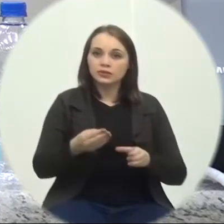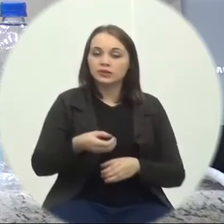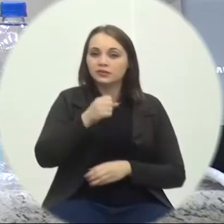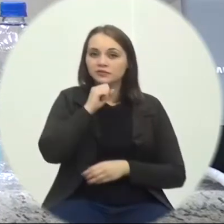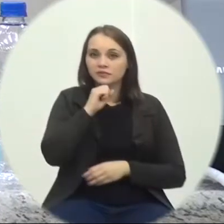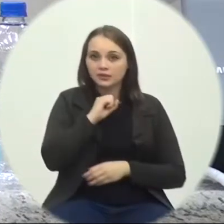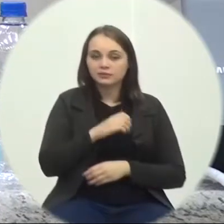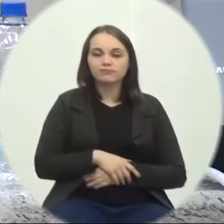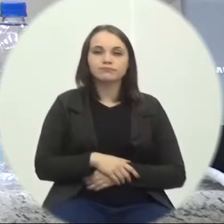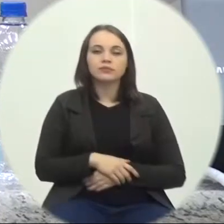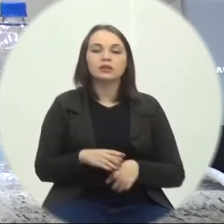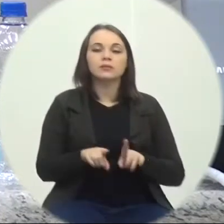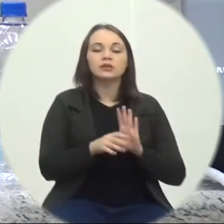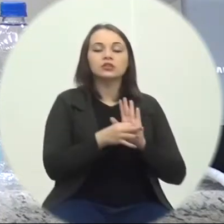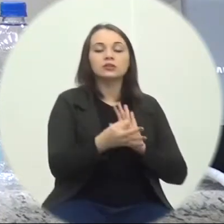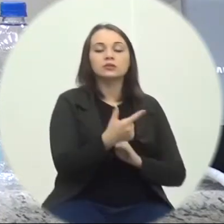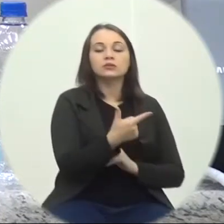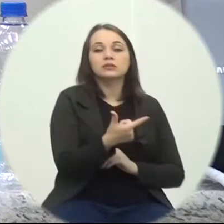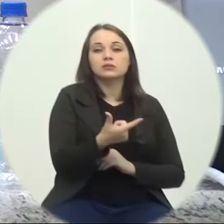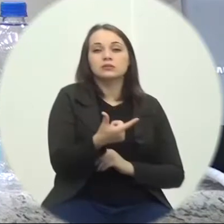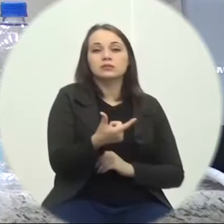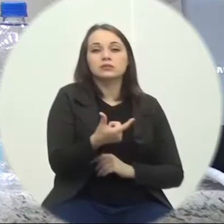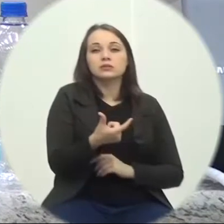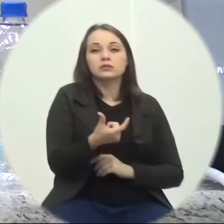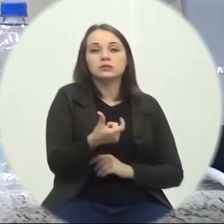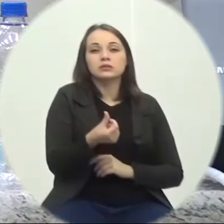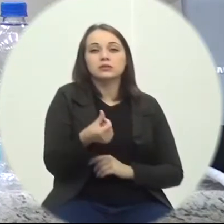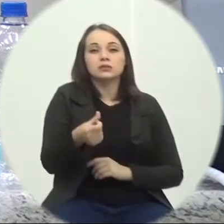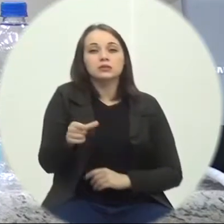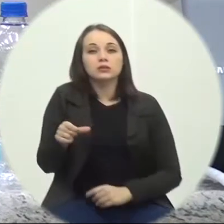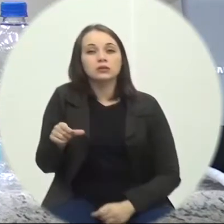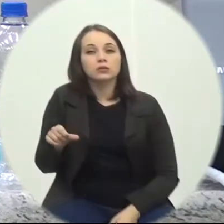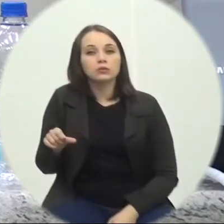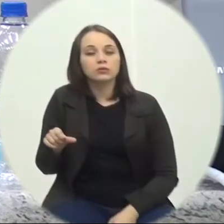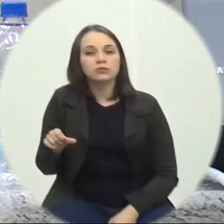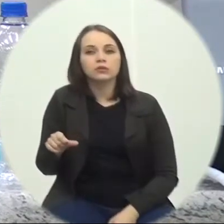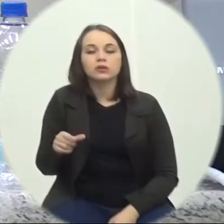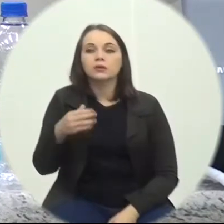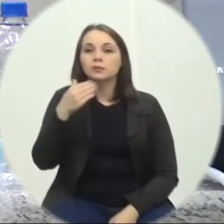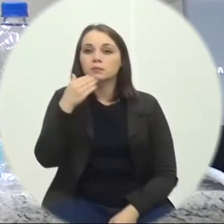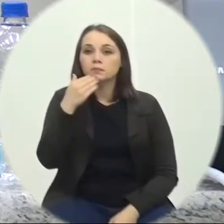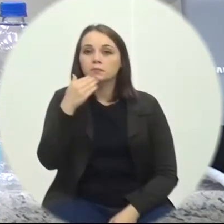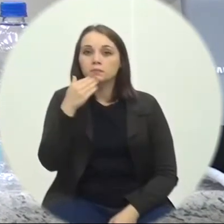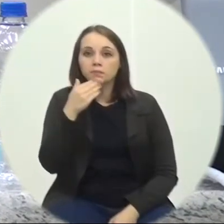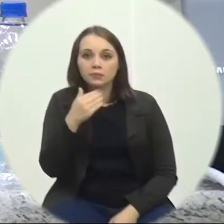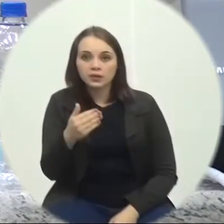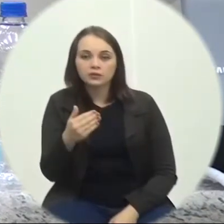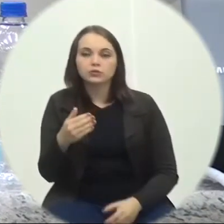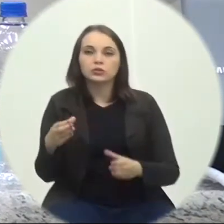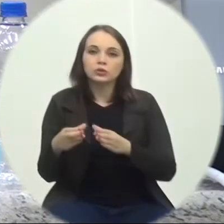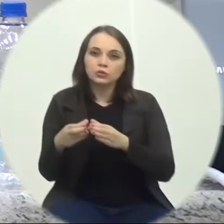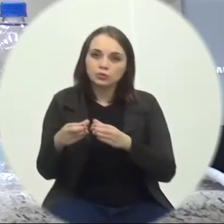-2021 Autor Vereador Miguel Pierini Que o setor Competente Da municipalidade